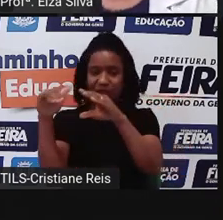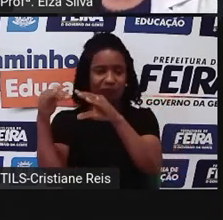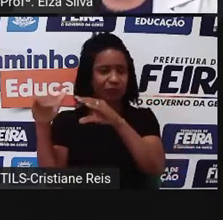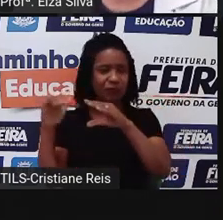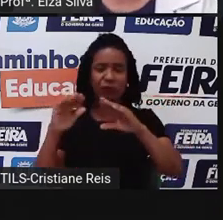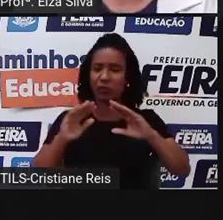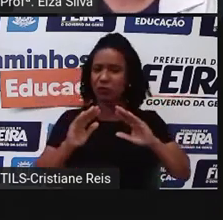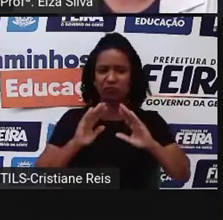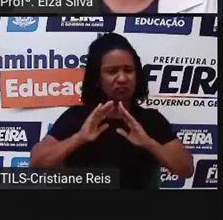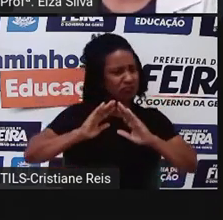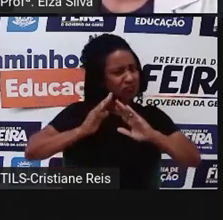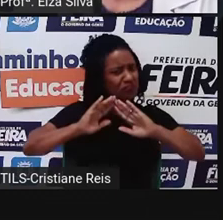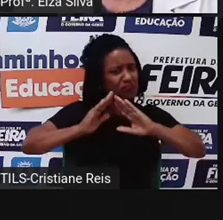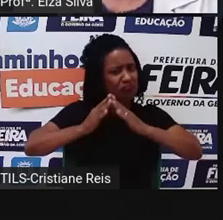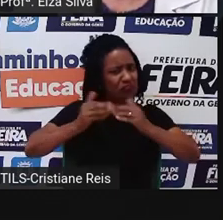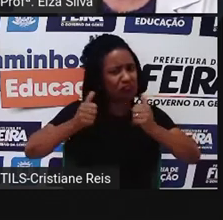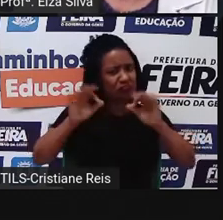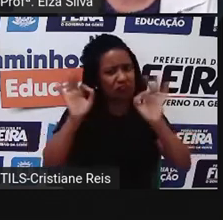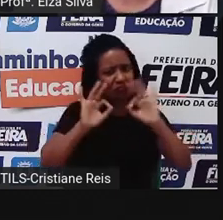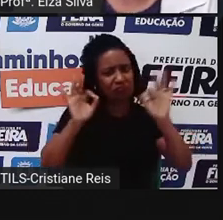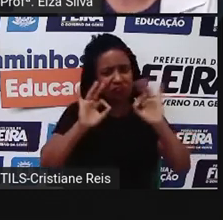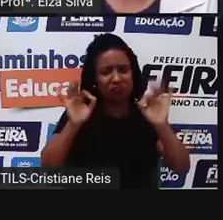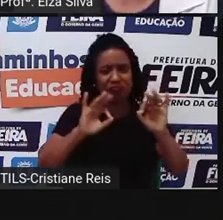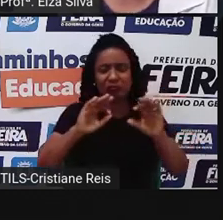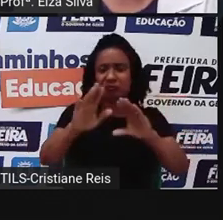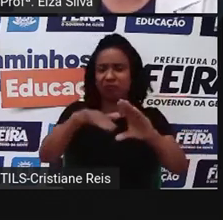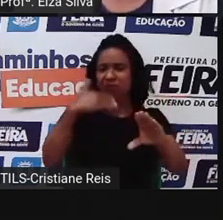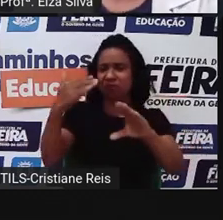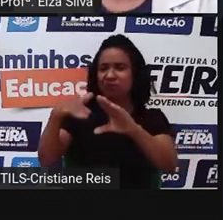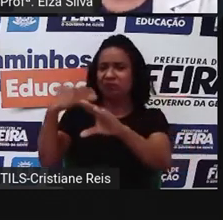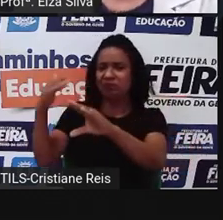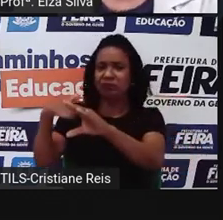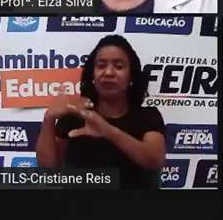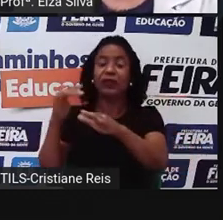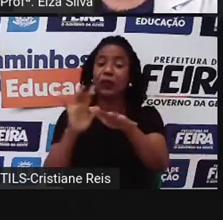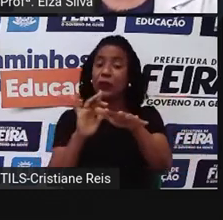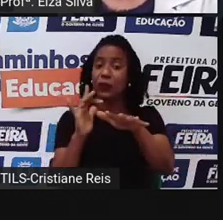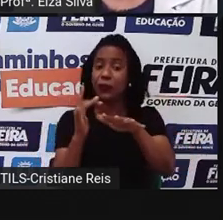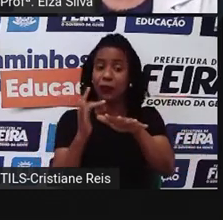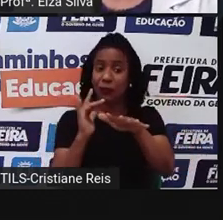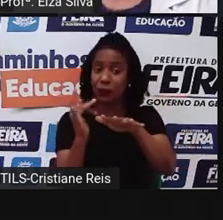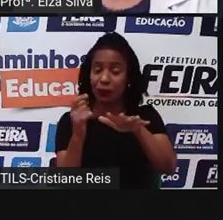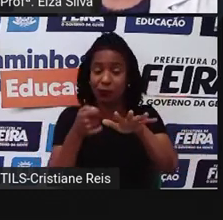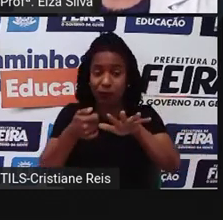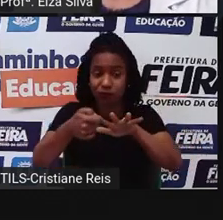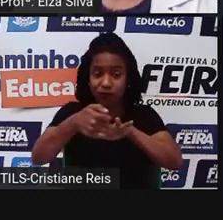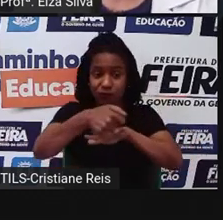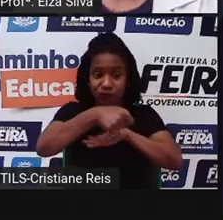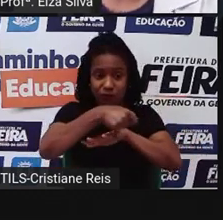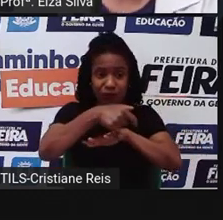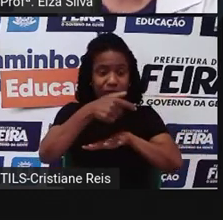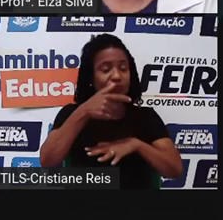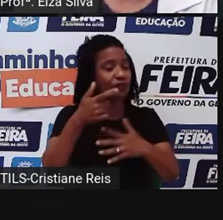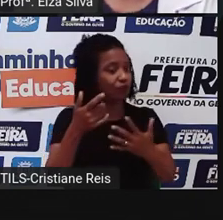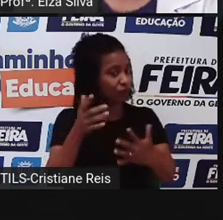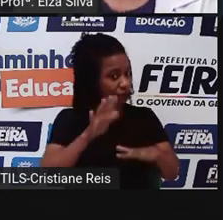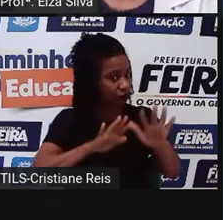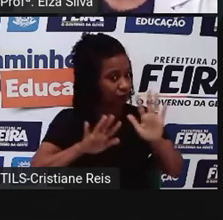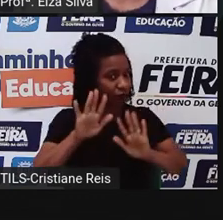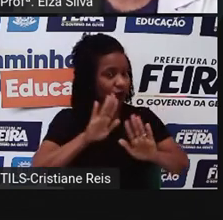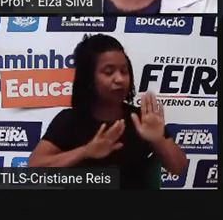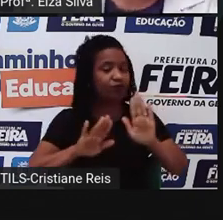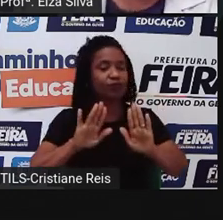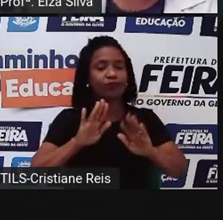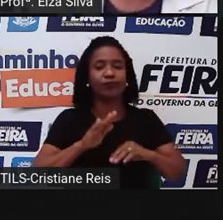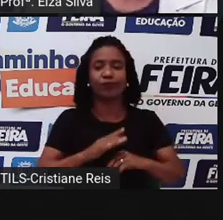tem pessoas que não gostam e às vezes essas propagandas são fakes. finalize o assunto para mostrar que você leu a mensagem, isso aqui é